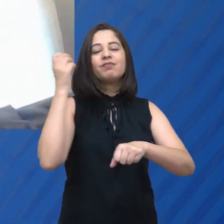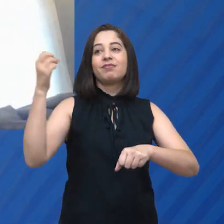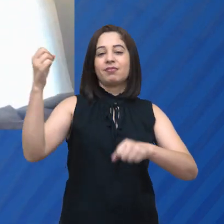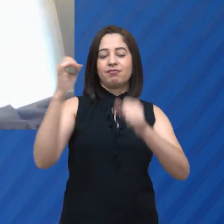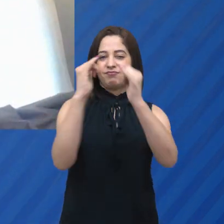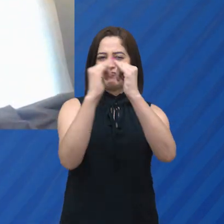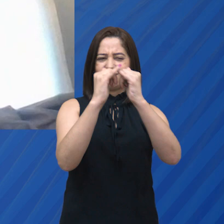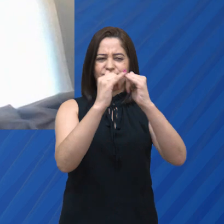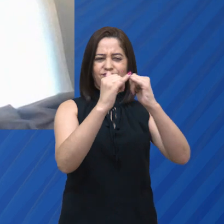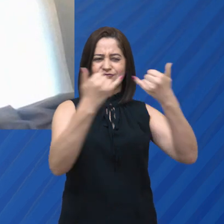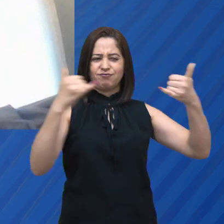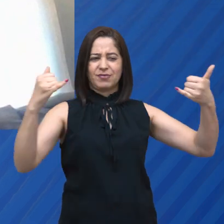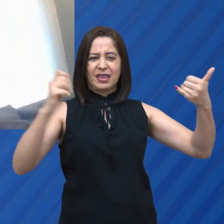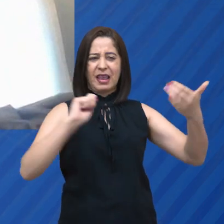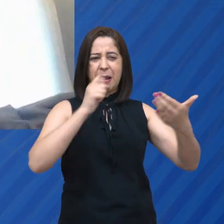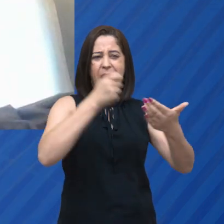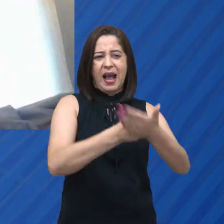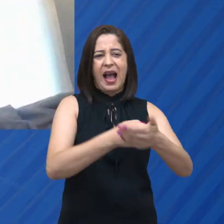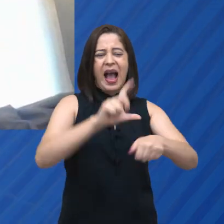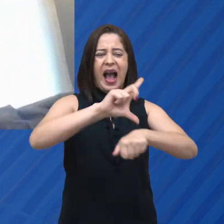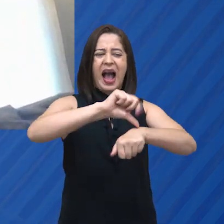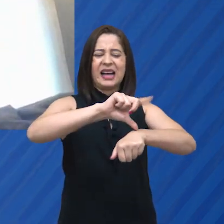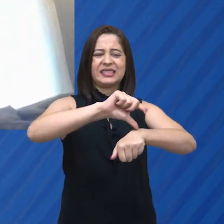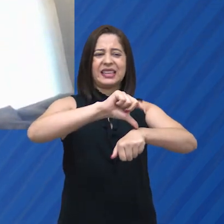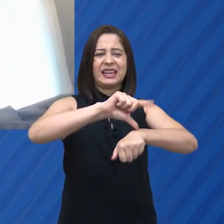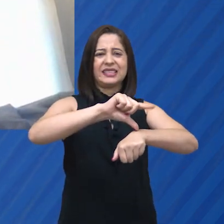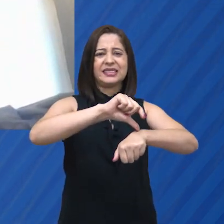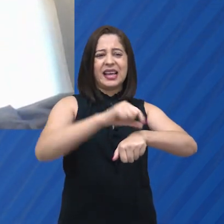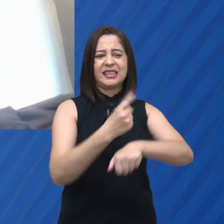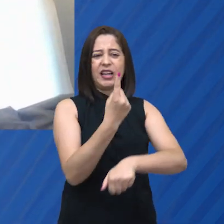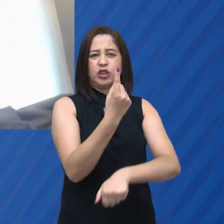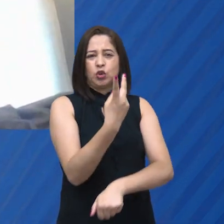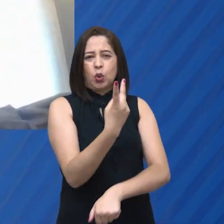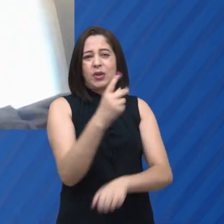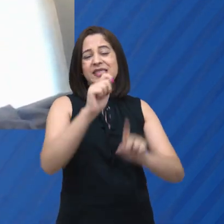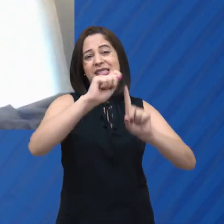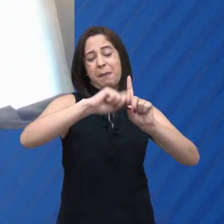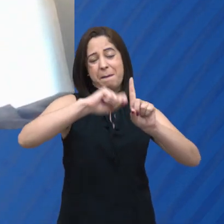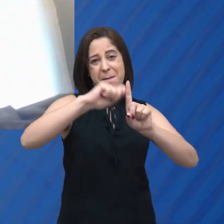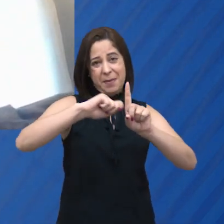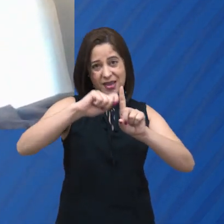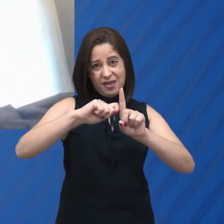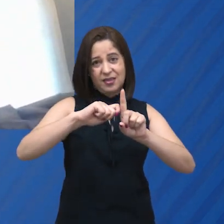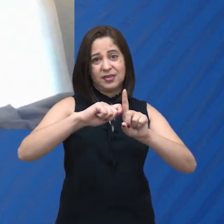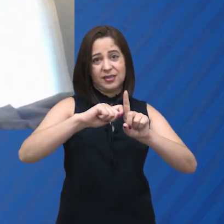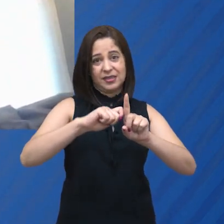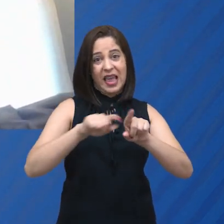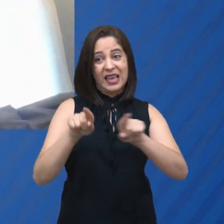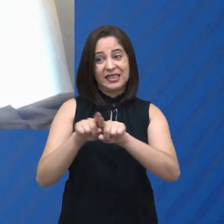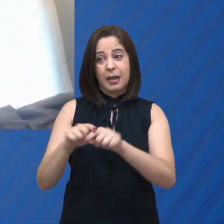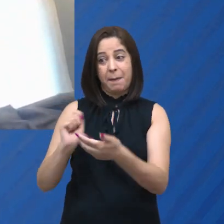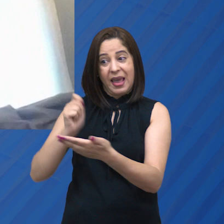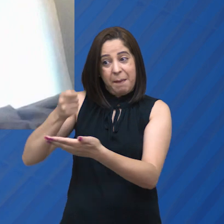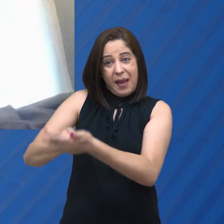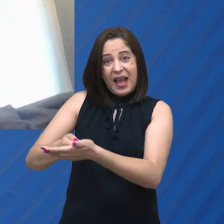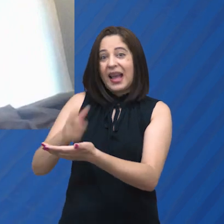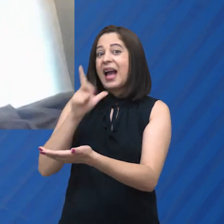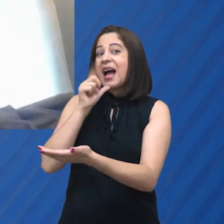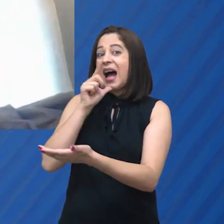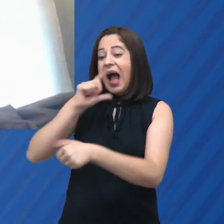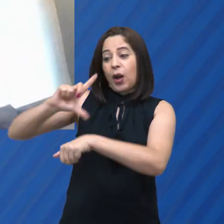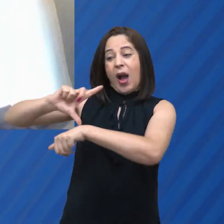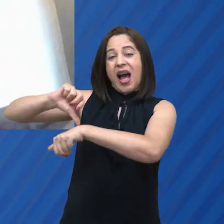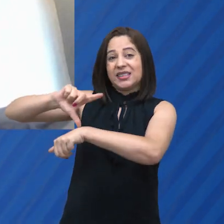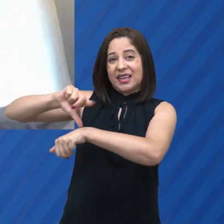contas de energia atrasada há mais de 12 meses é a realidade de 12% dos lares. E contas de